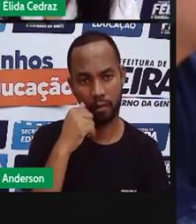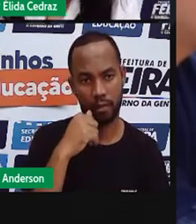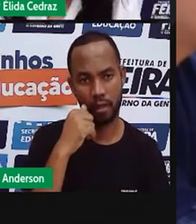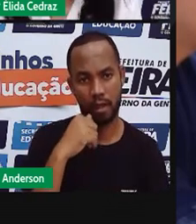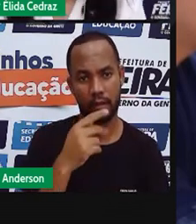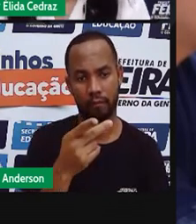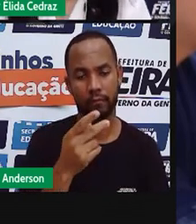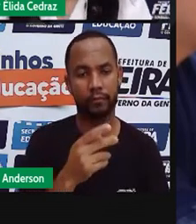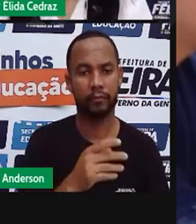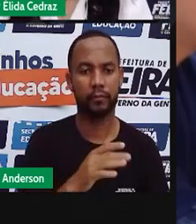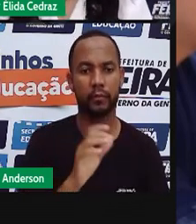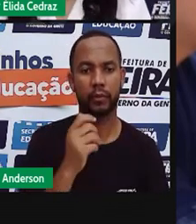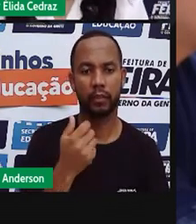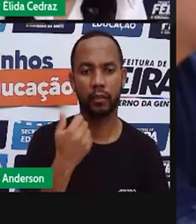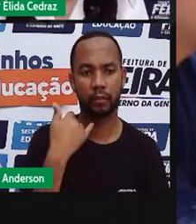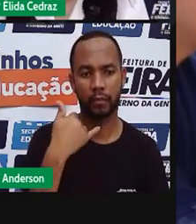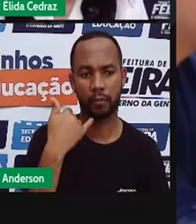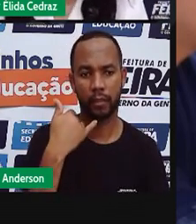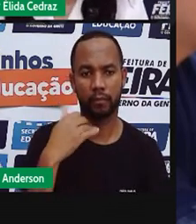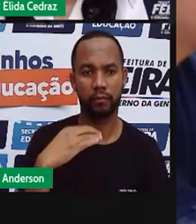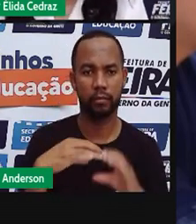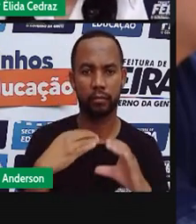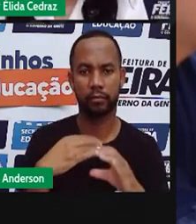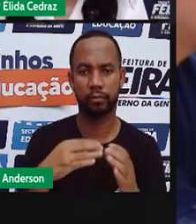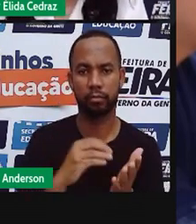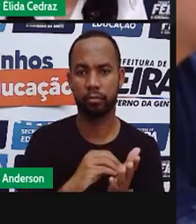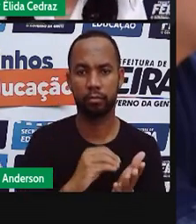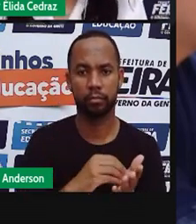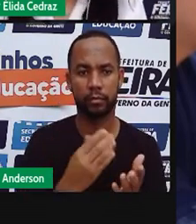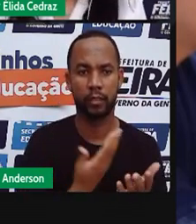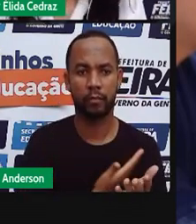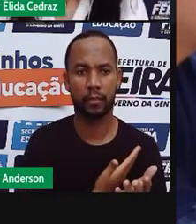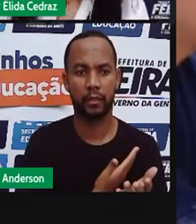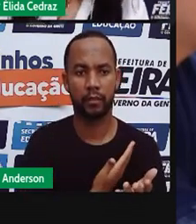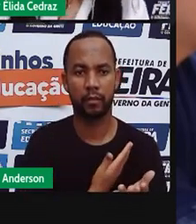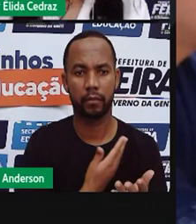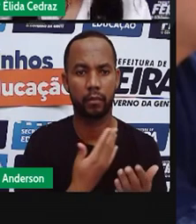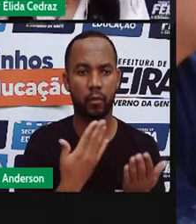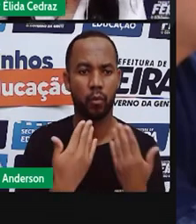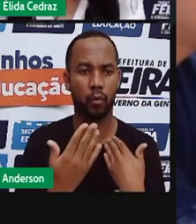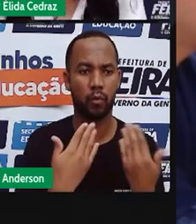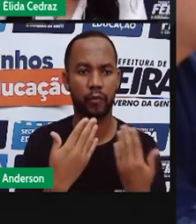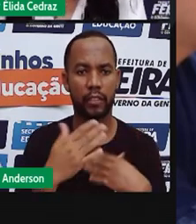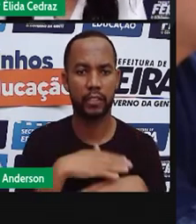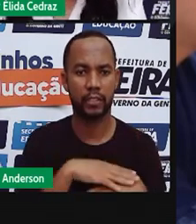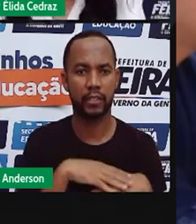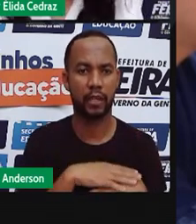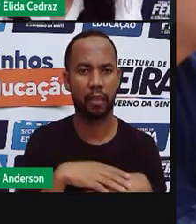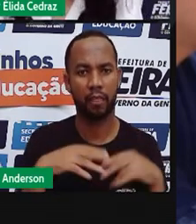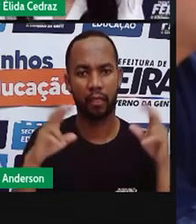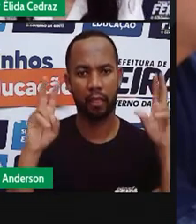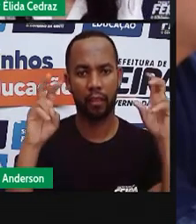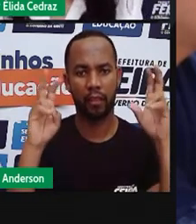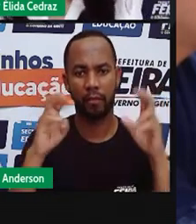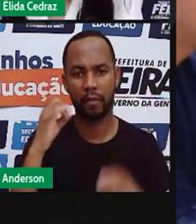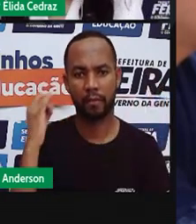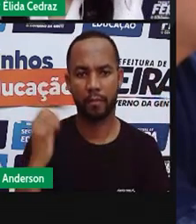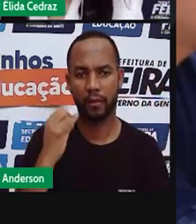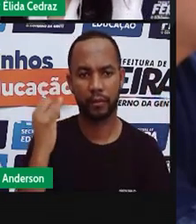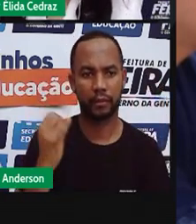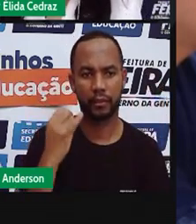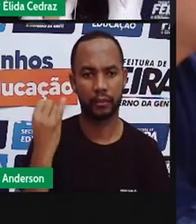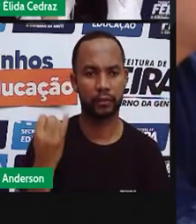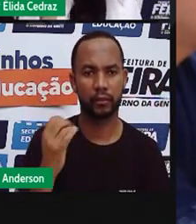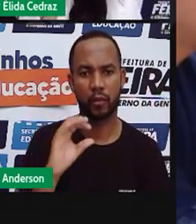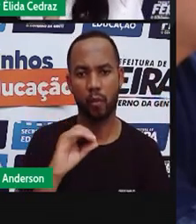oportunidade para uma comunicação direta entre os amigos, conversar sobre um tema interessante, recordar